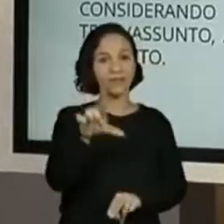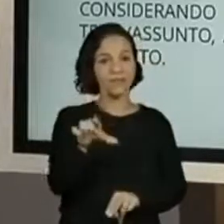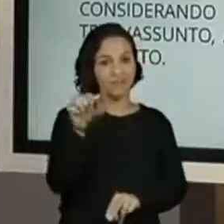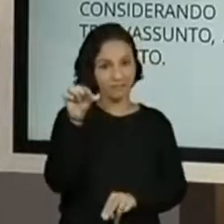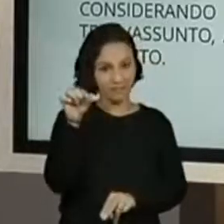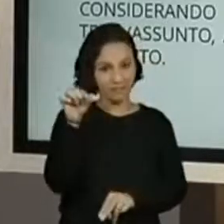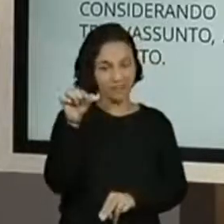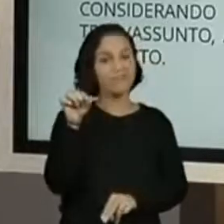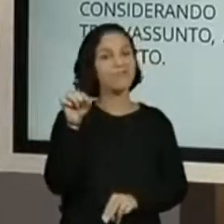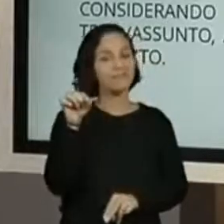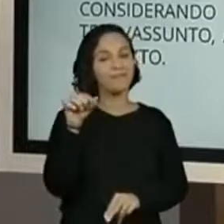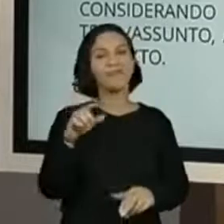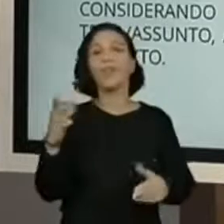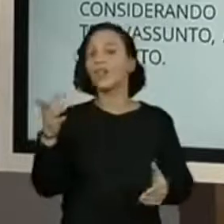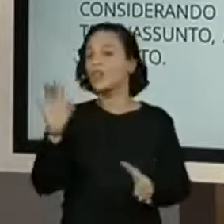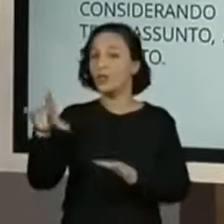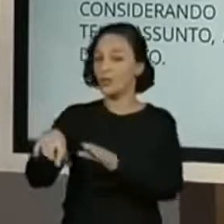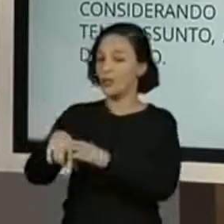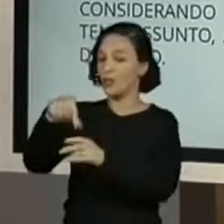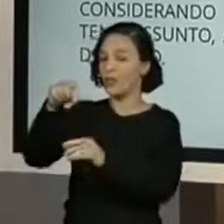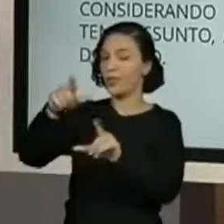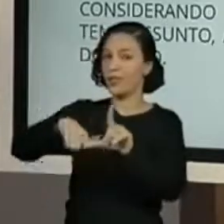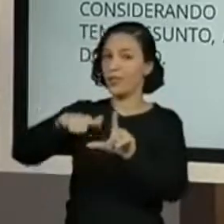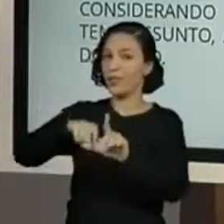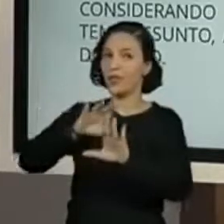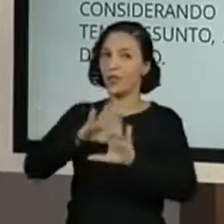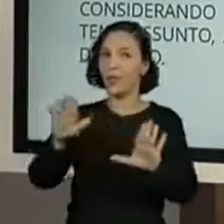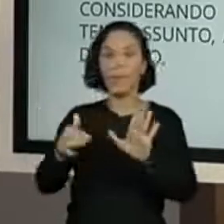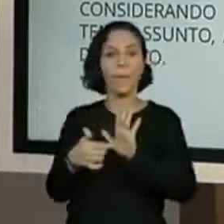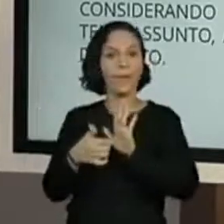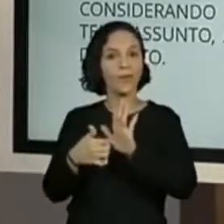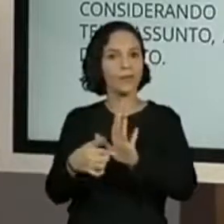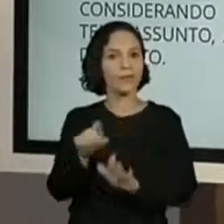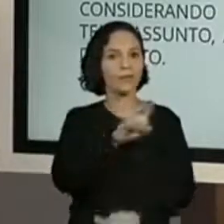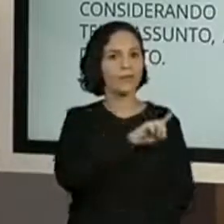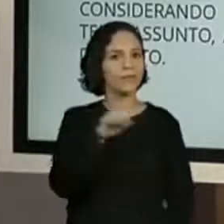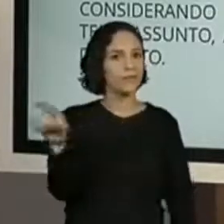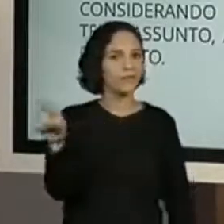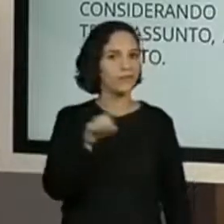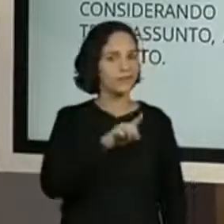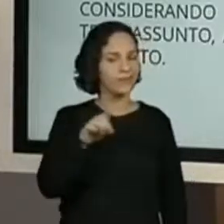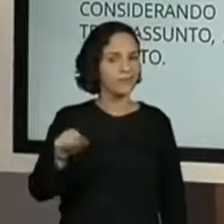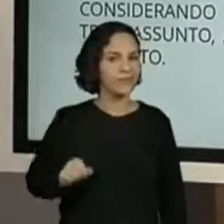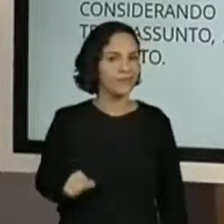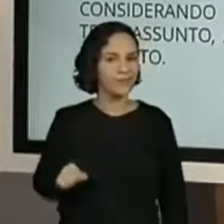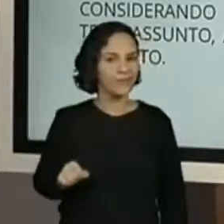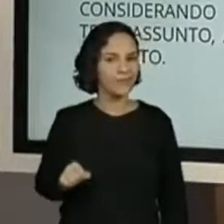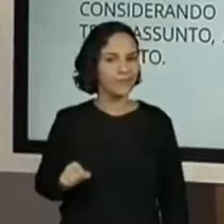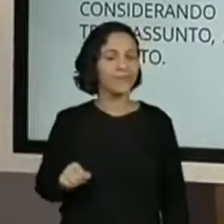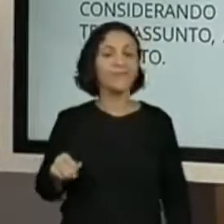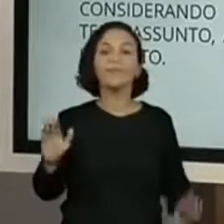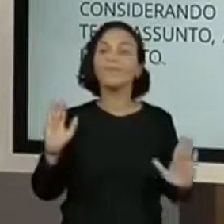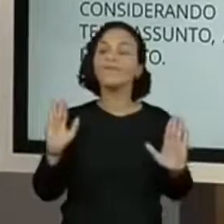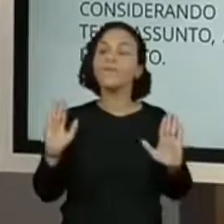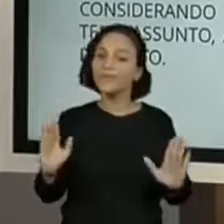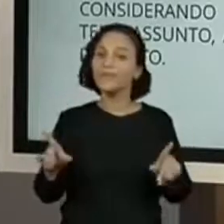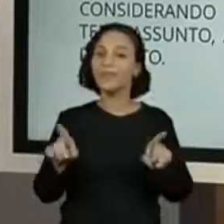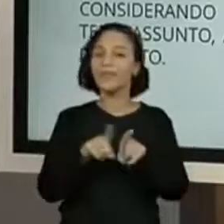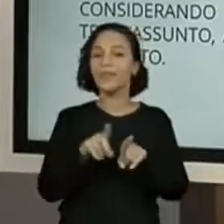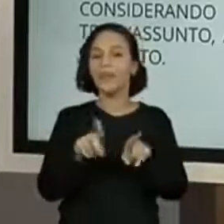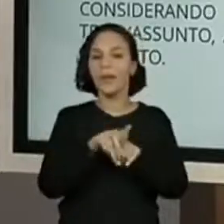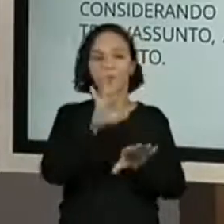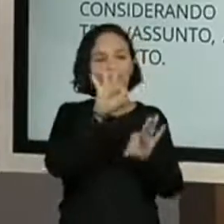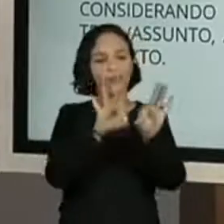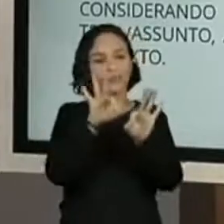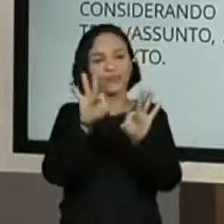pela professora Vivi. Hoje, ela só vai sortear. Ela não vai mostrar a letra, tá? E, além disso, a gente vai colocar em